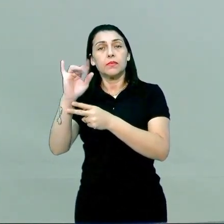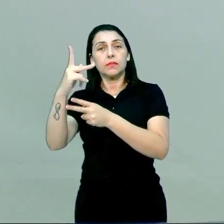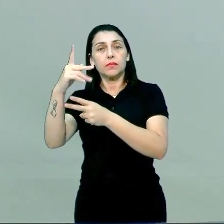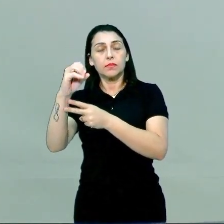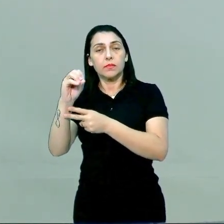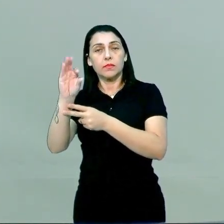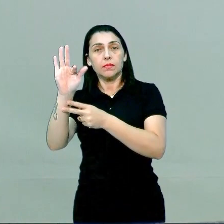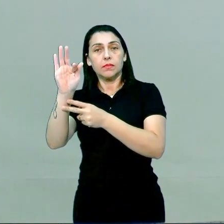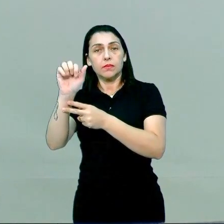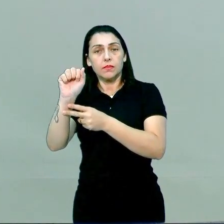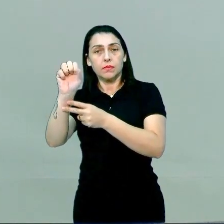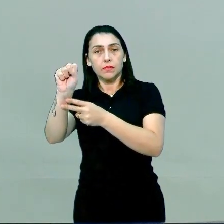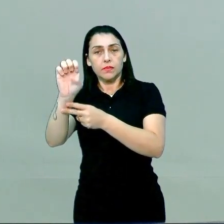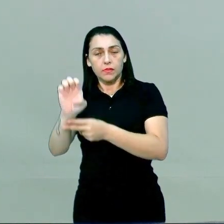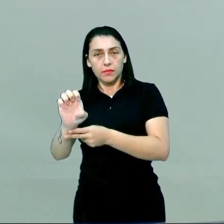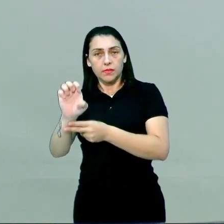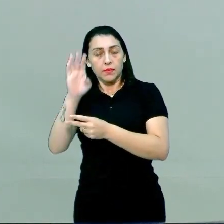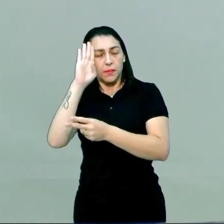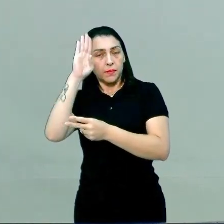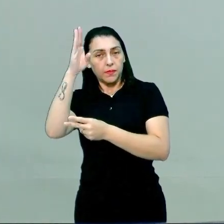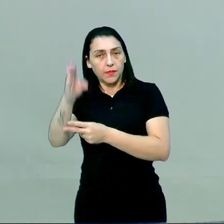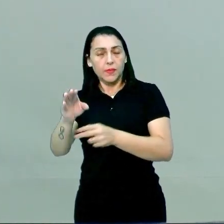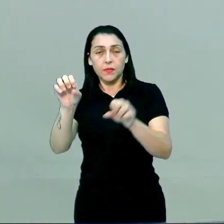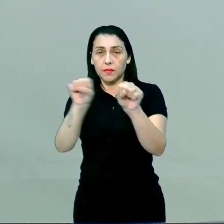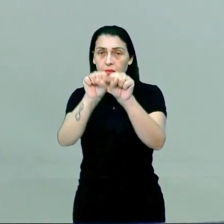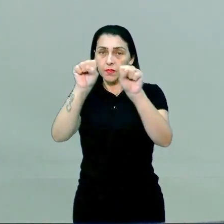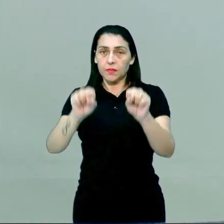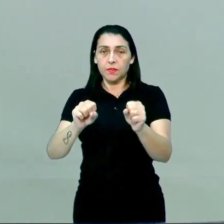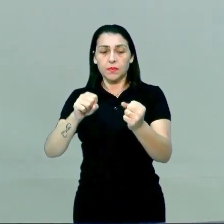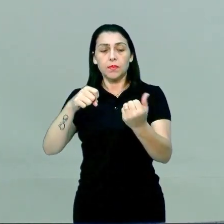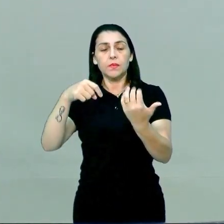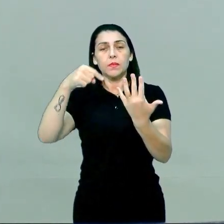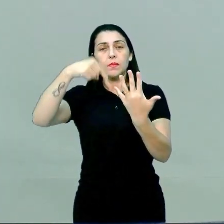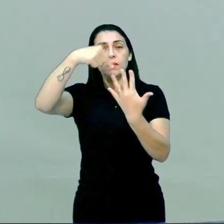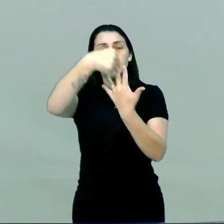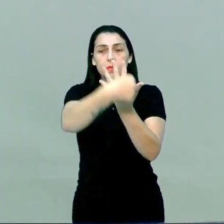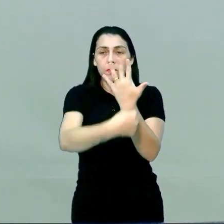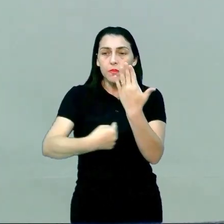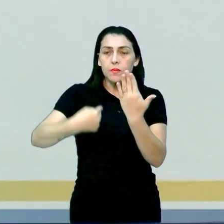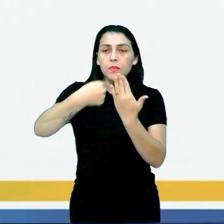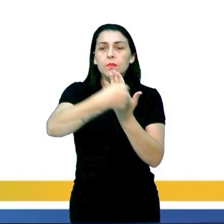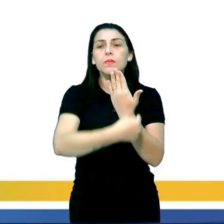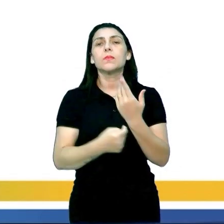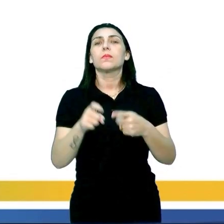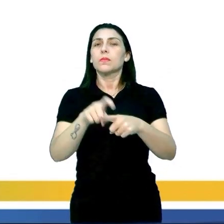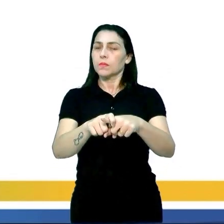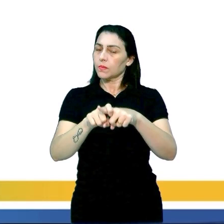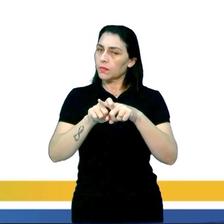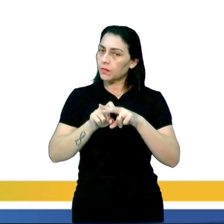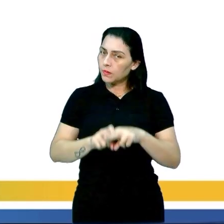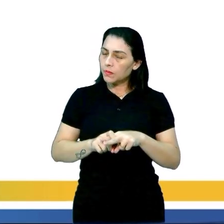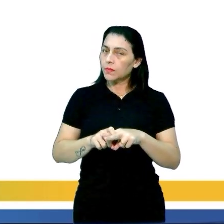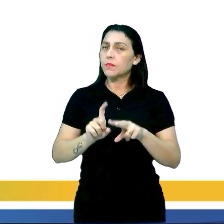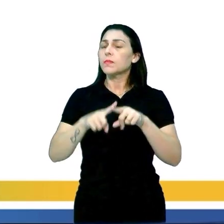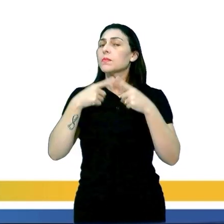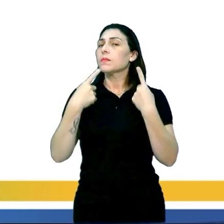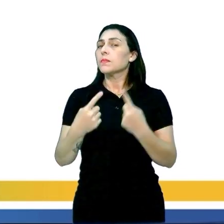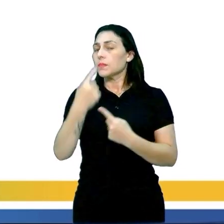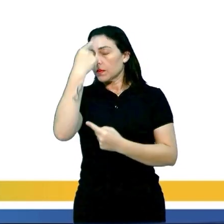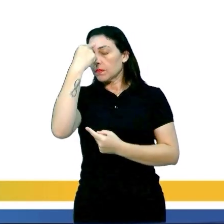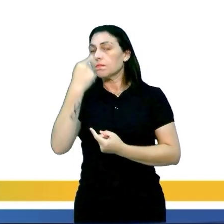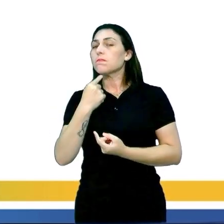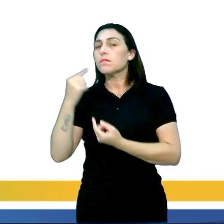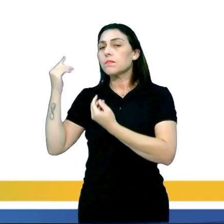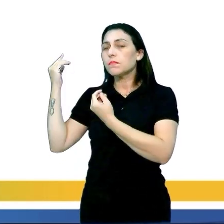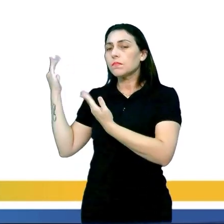é considerada uma glândula mestre do sistema endócrino, né? Então, por isso que ela é considerada assim. Mas aqui na imagem,